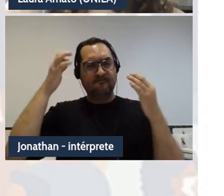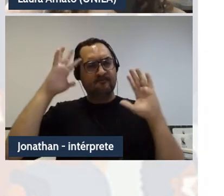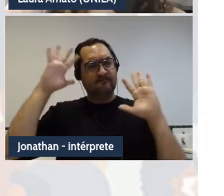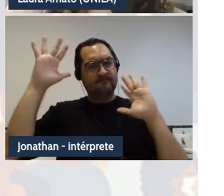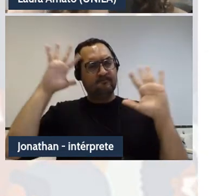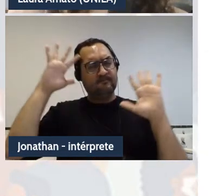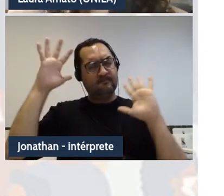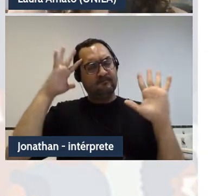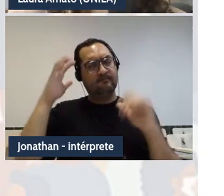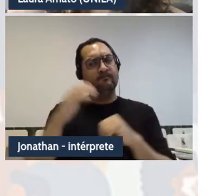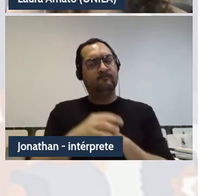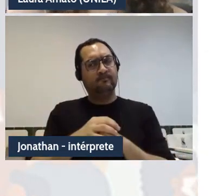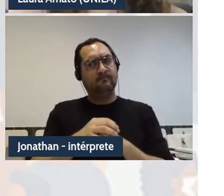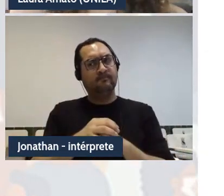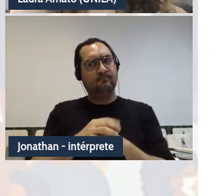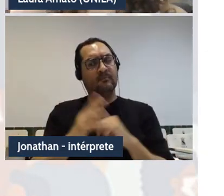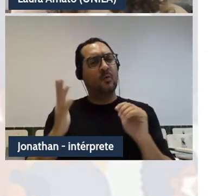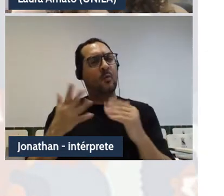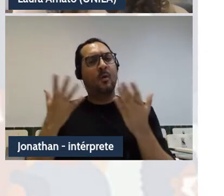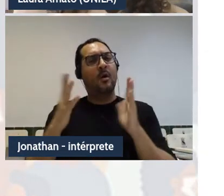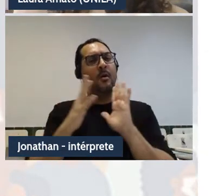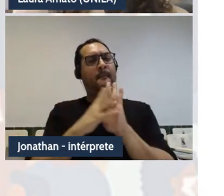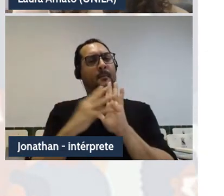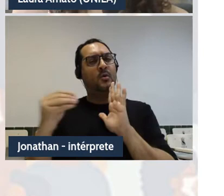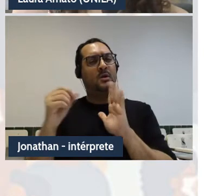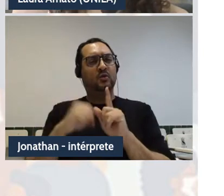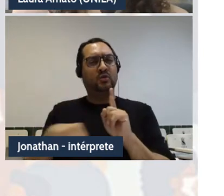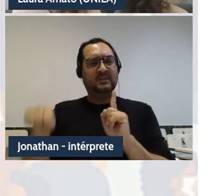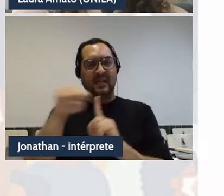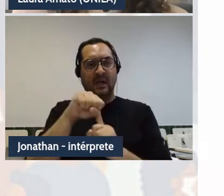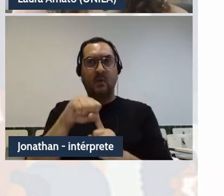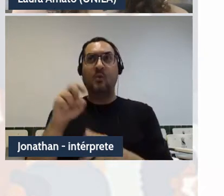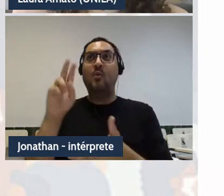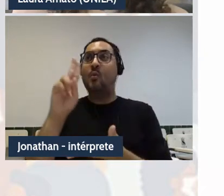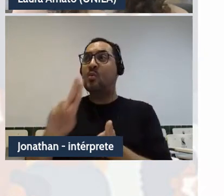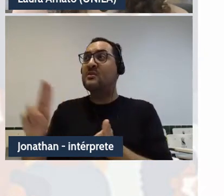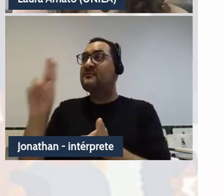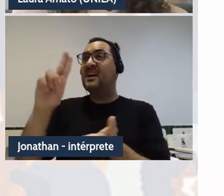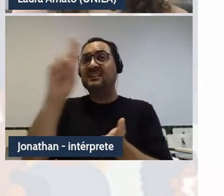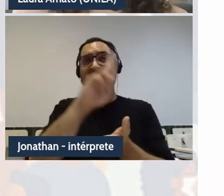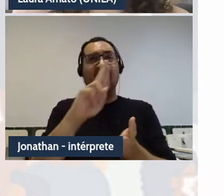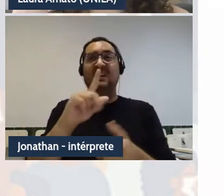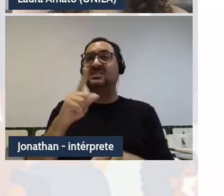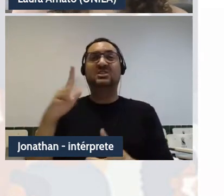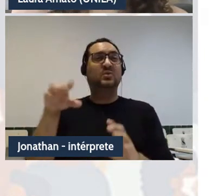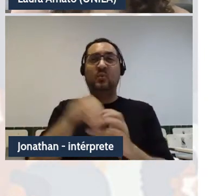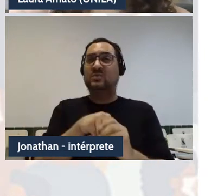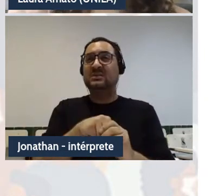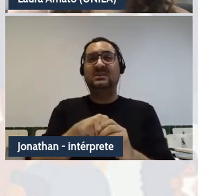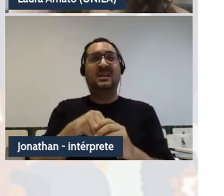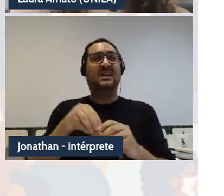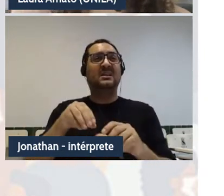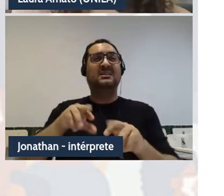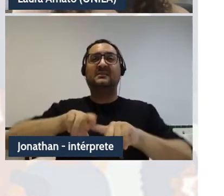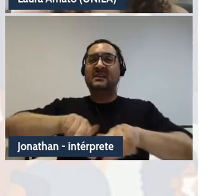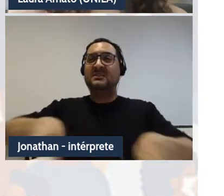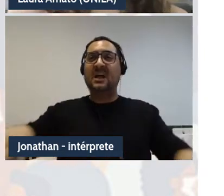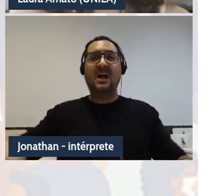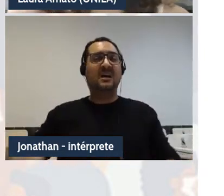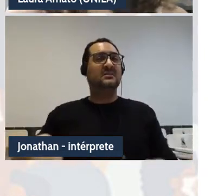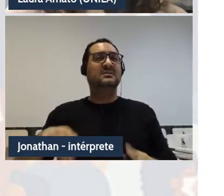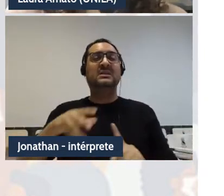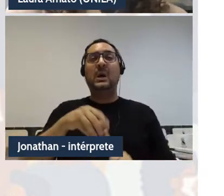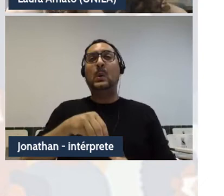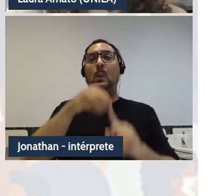esse modelo social, instituições que ignoram a diversidade ou promovem somente a partir de uma interculturalidade funcional,